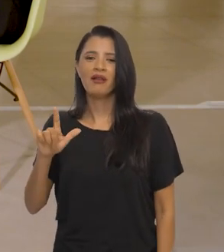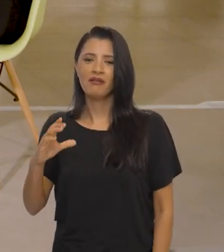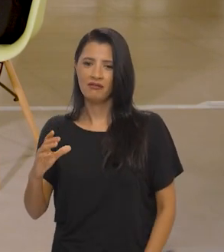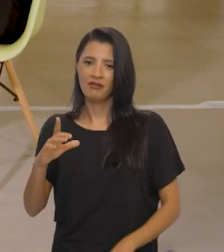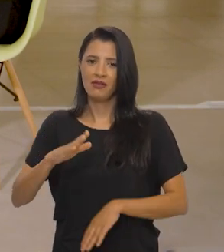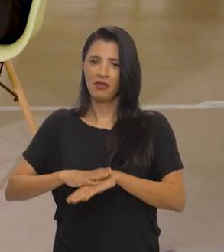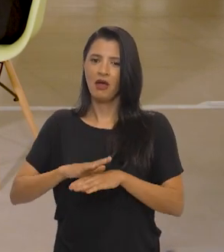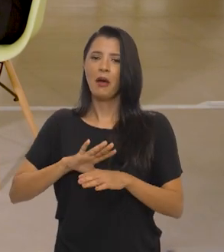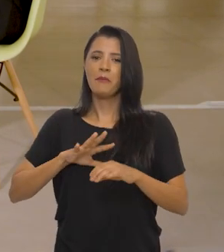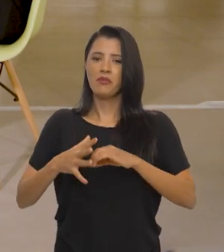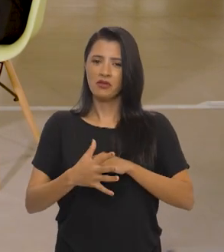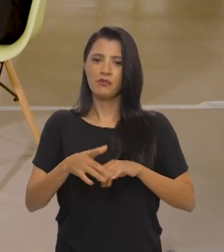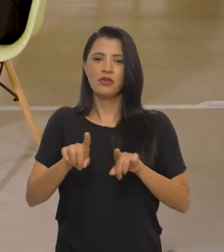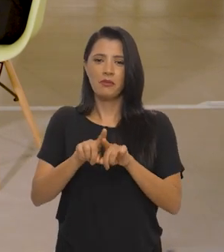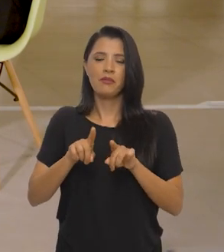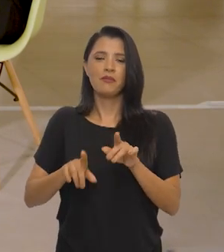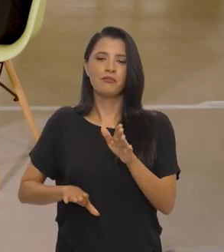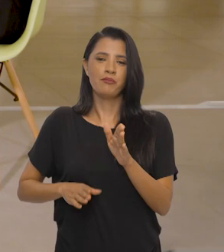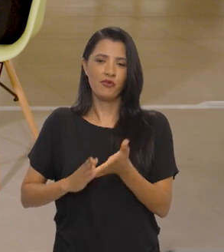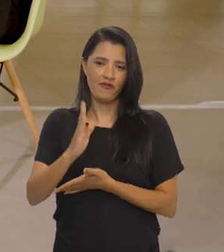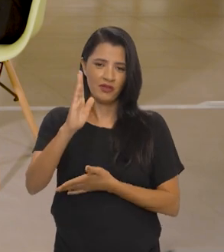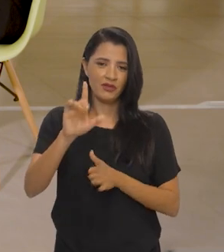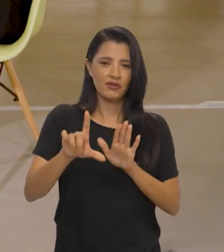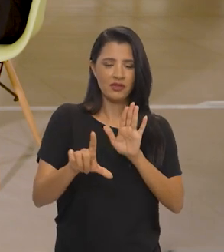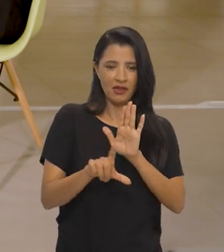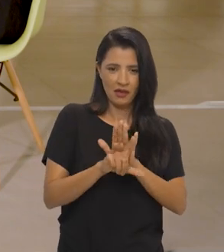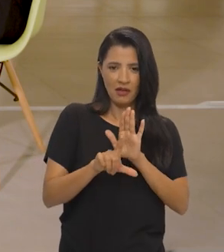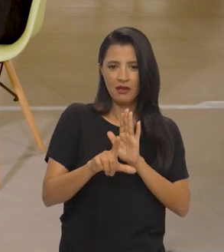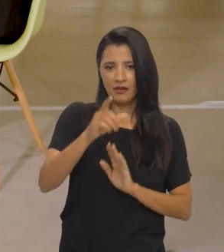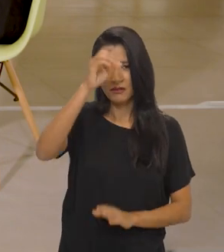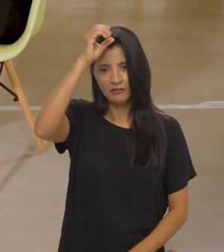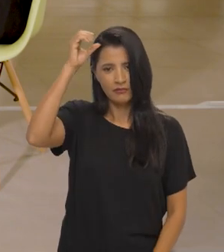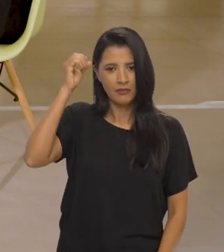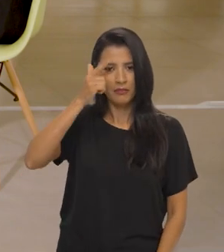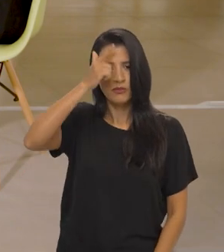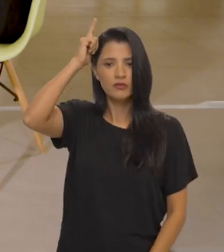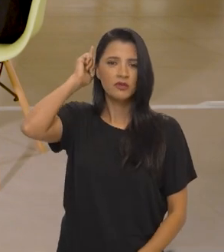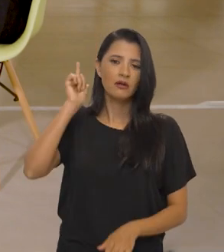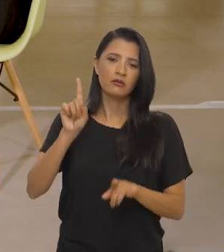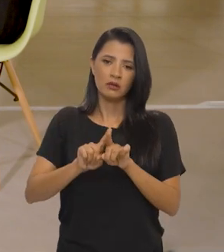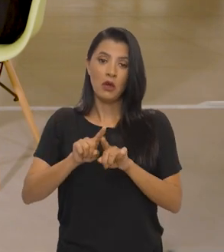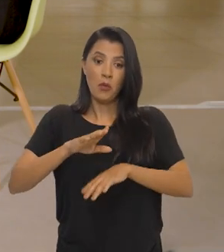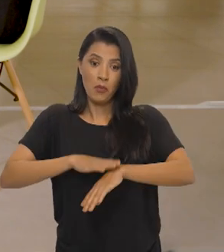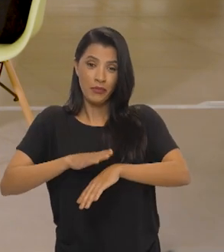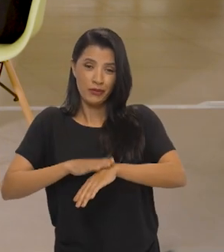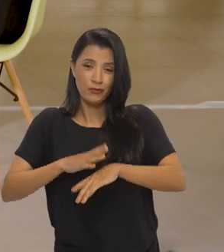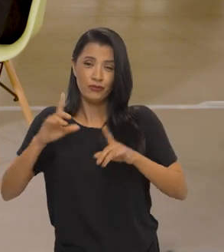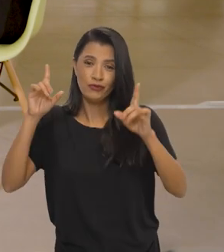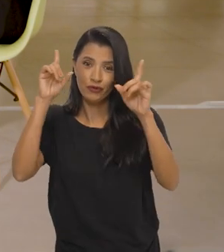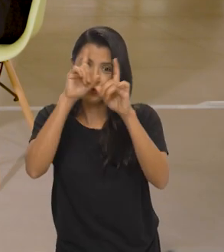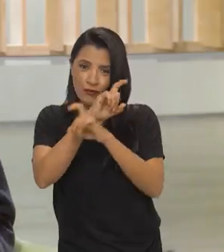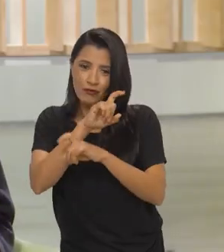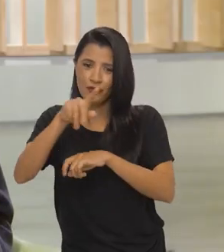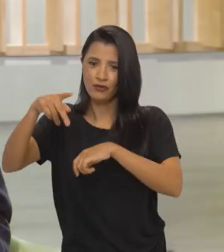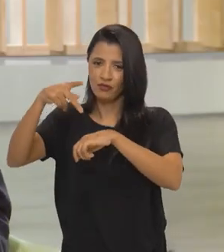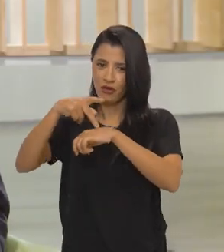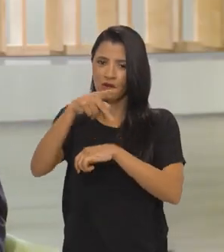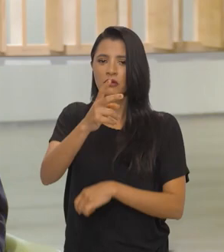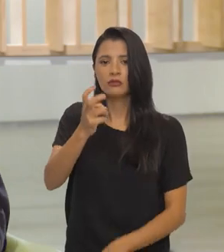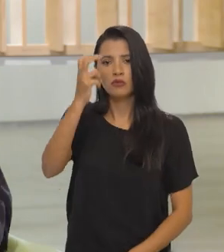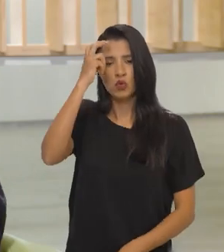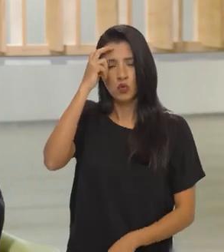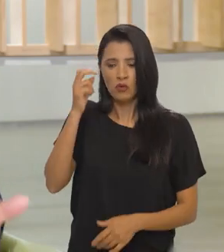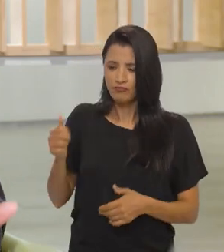a aprovação da Lei Paulo Gustavo. Então, mesmo num período tão duro da vida do país,